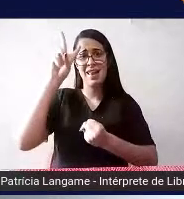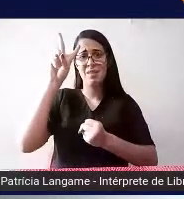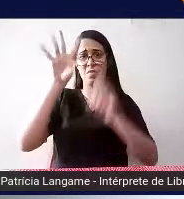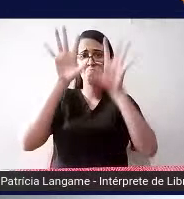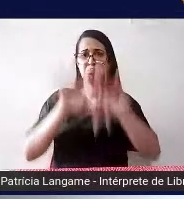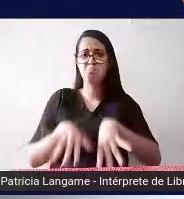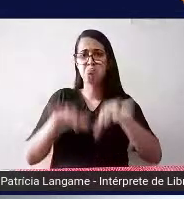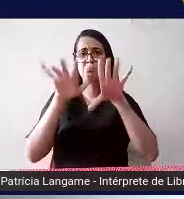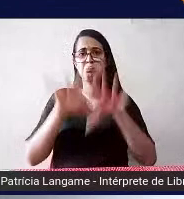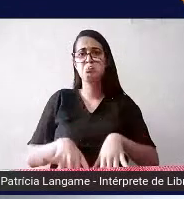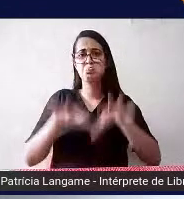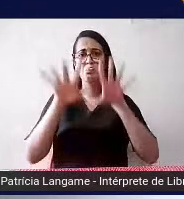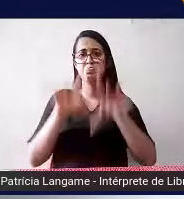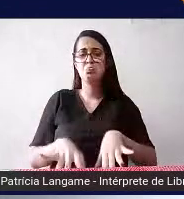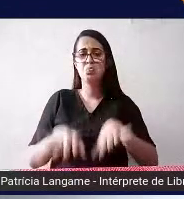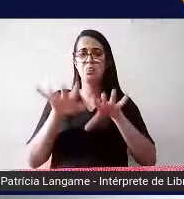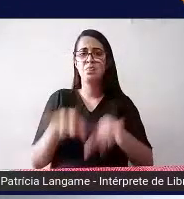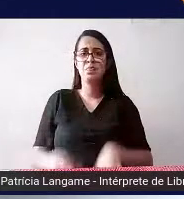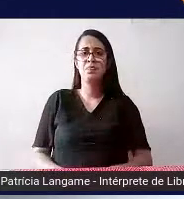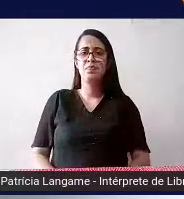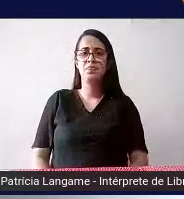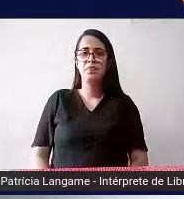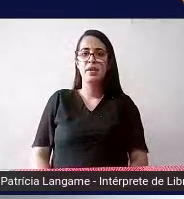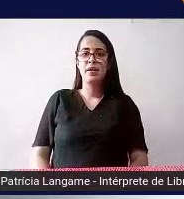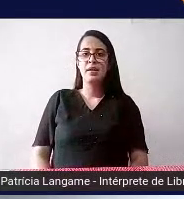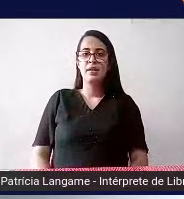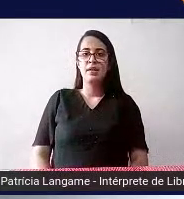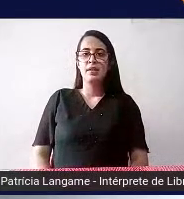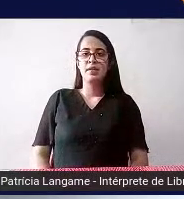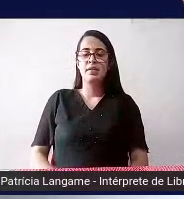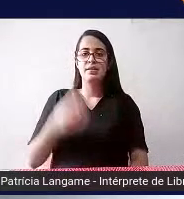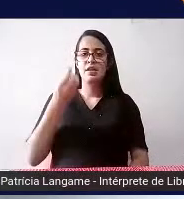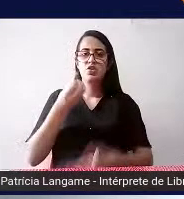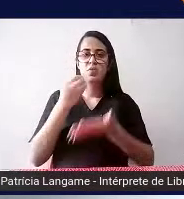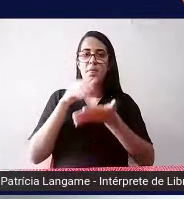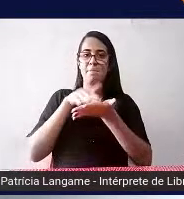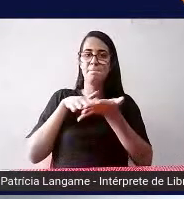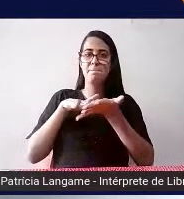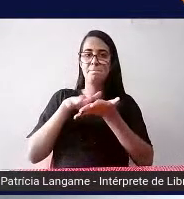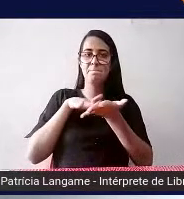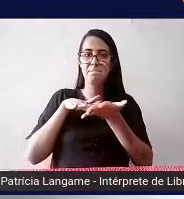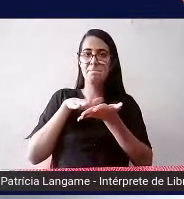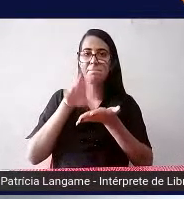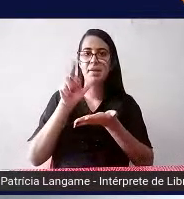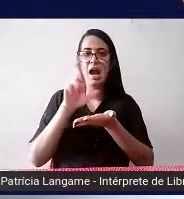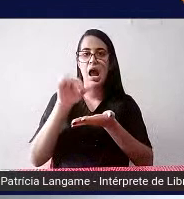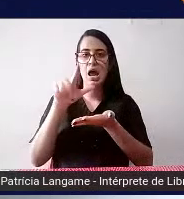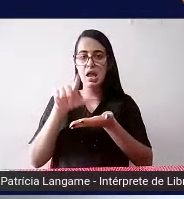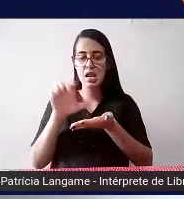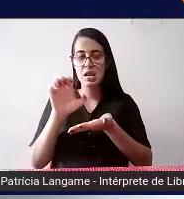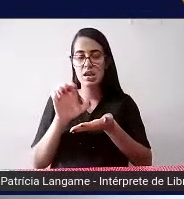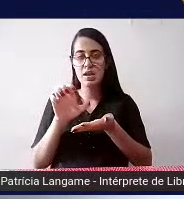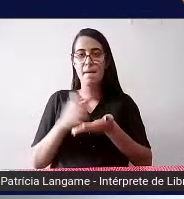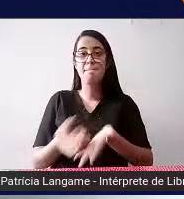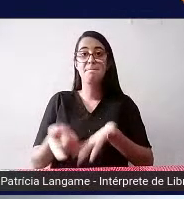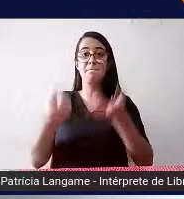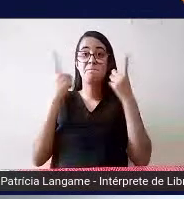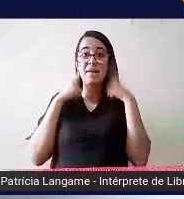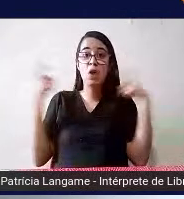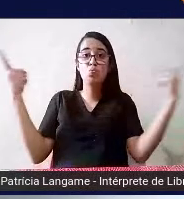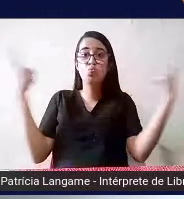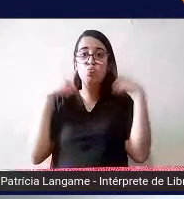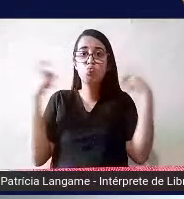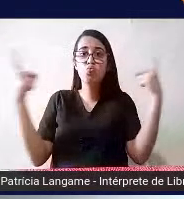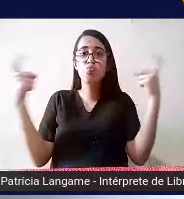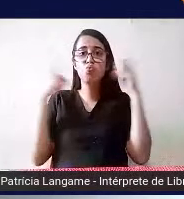tem ali as celas os seis pontos da sala Braille e ela é uma máquina bem barulhenta para sala de aula a